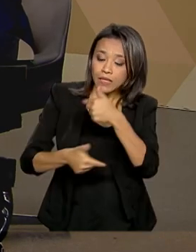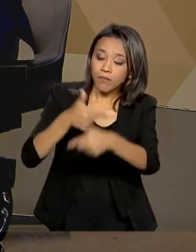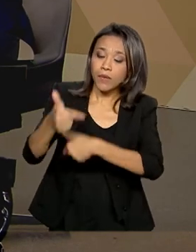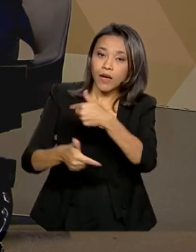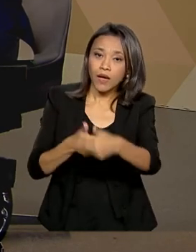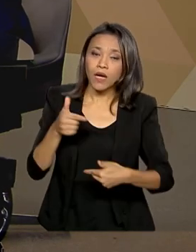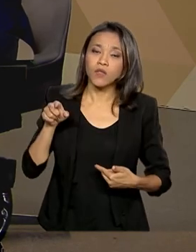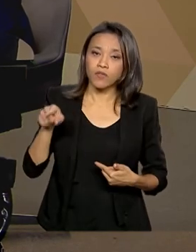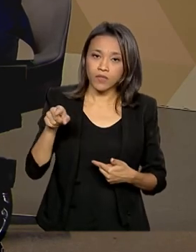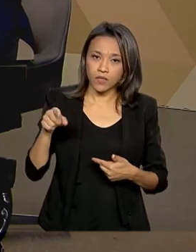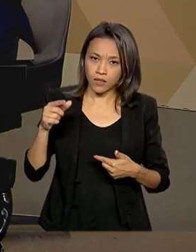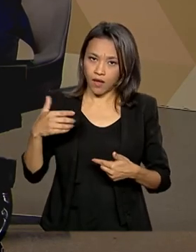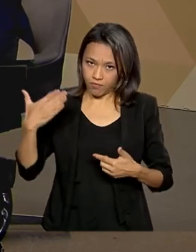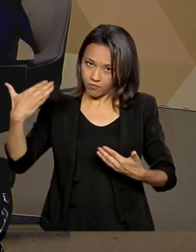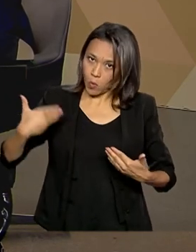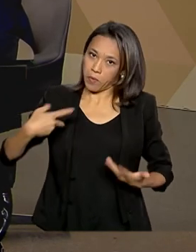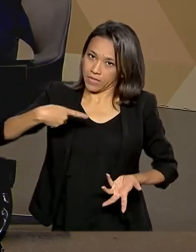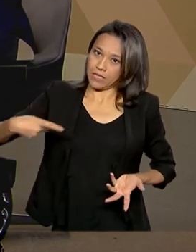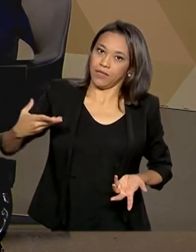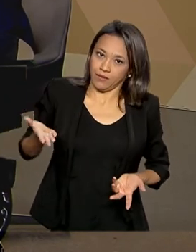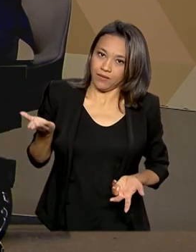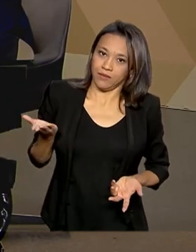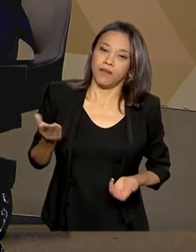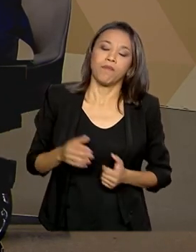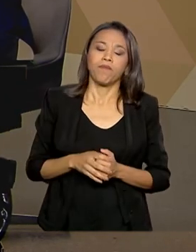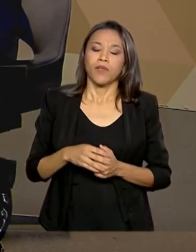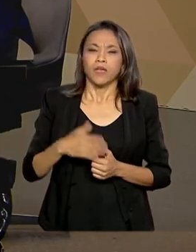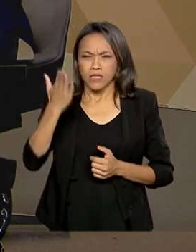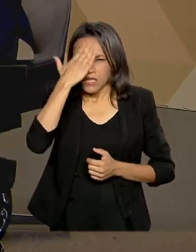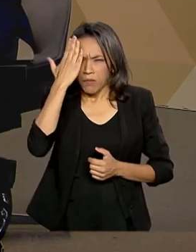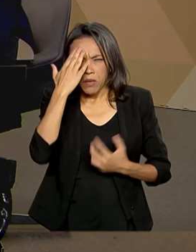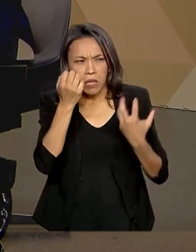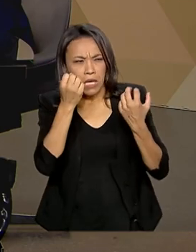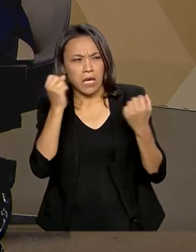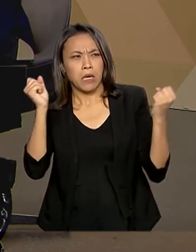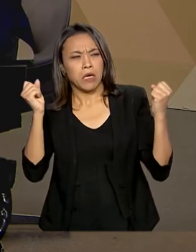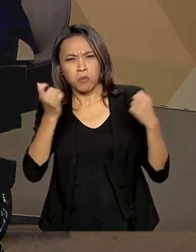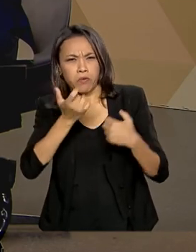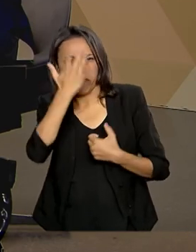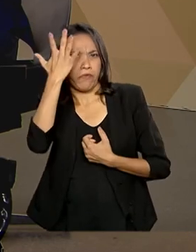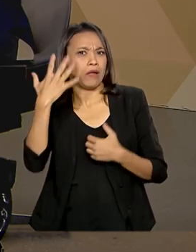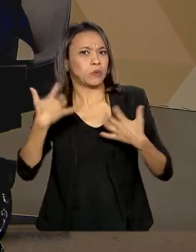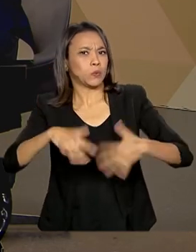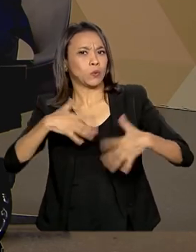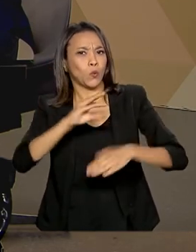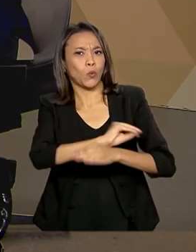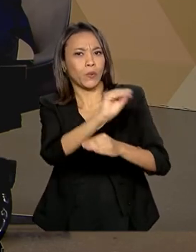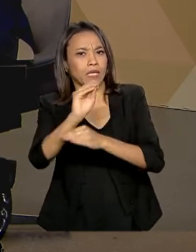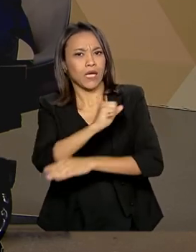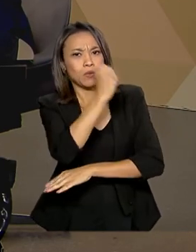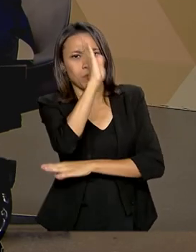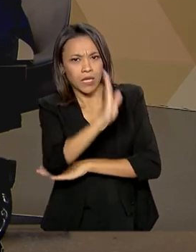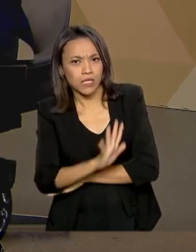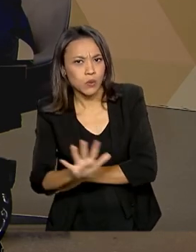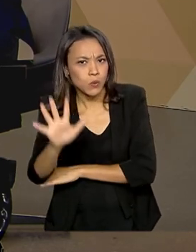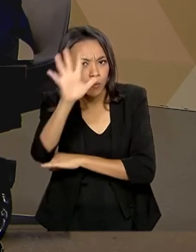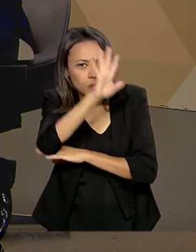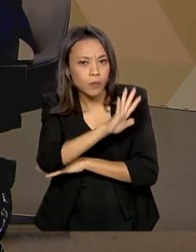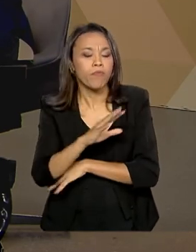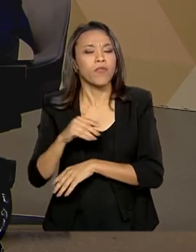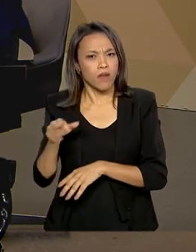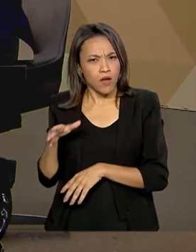na frente do ICMBio e considerando essa complexidade do meio ambiente no Brasil, a gente pode dizer que o Brasil, ele está